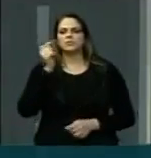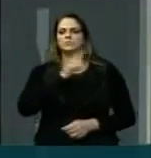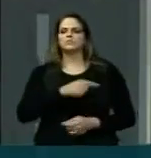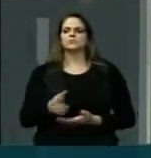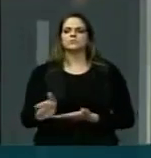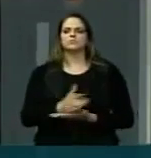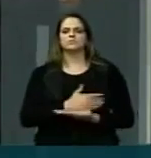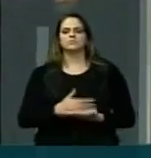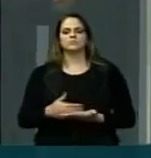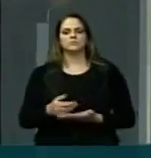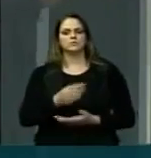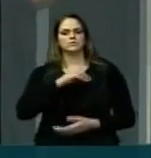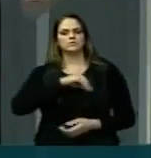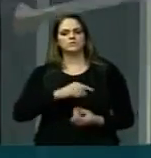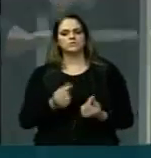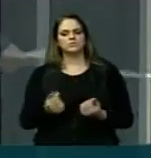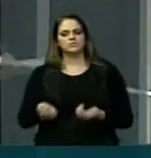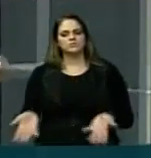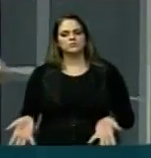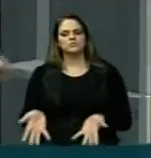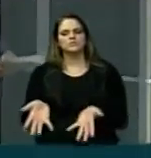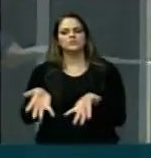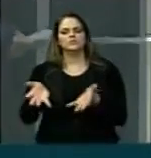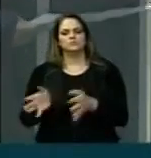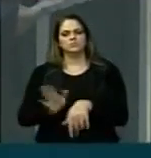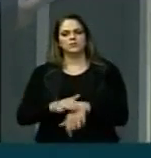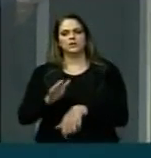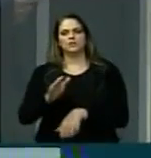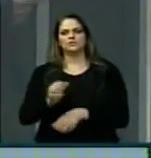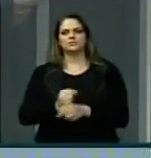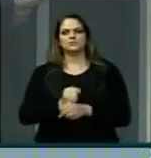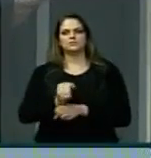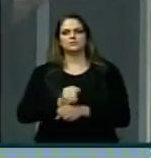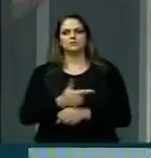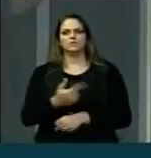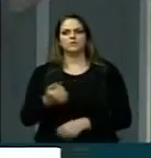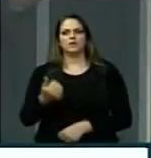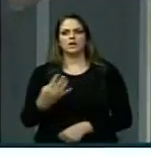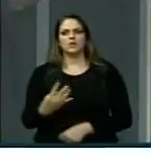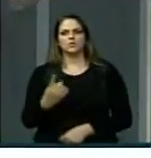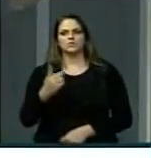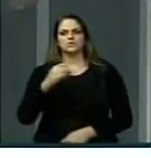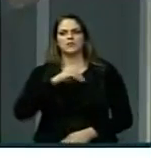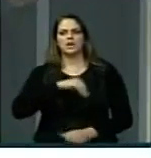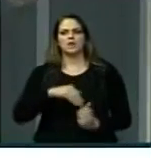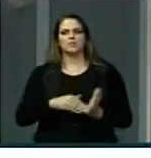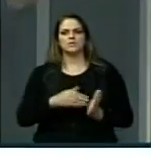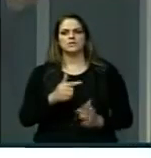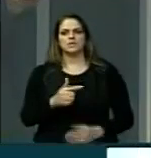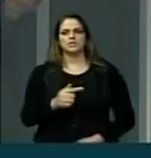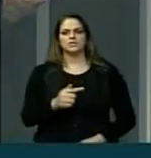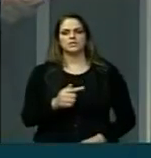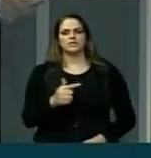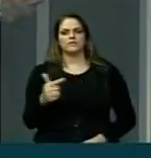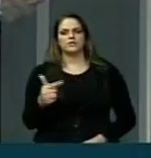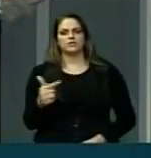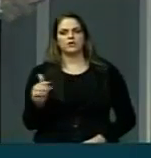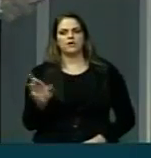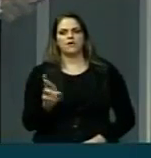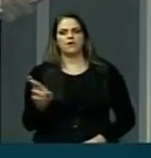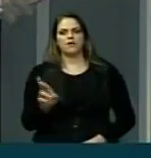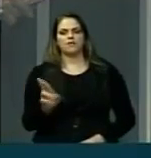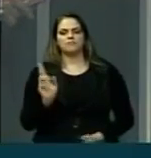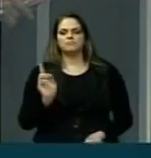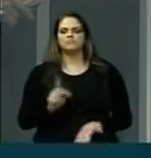já anunciado para o orçamento de 2014, um salário mínimo de R$ 722,00, um crescimento real